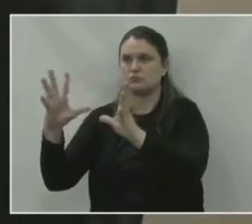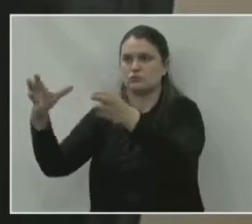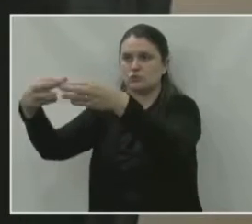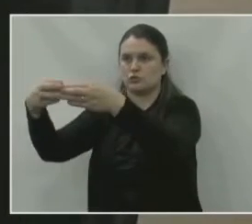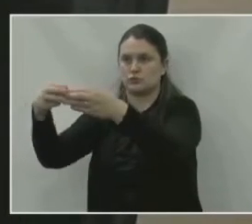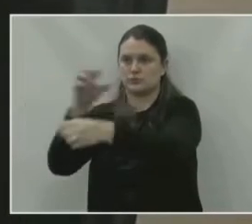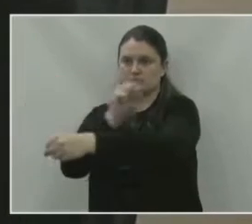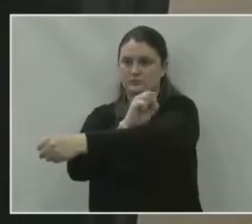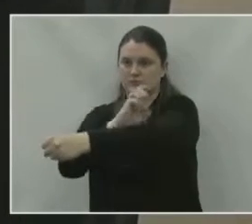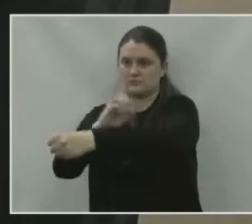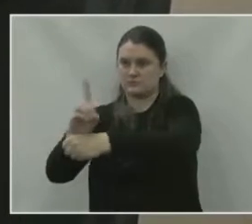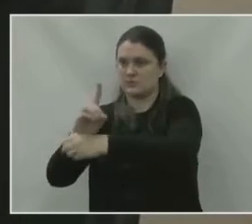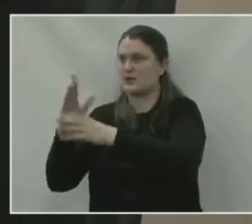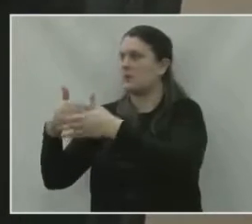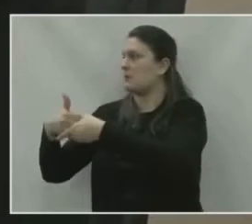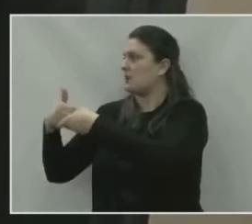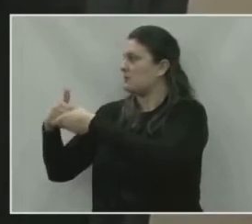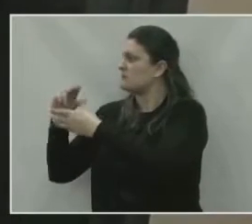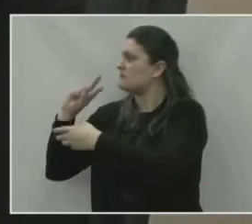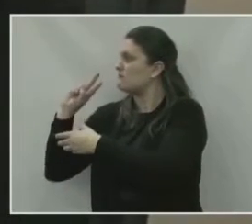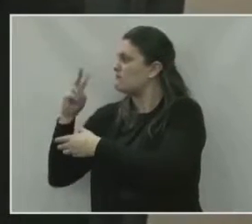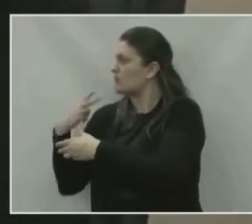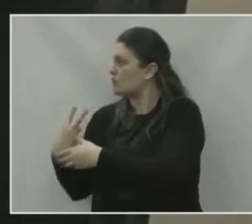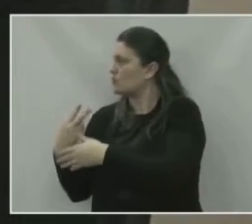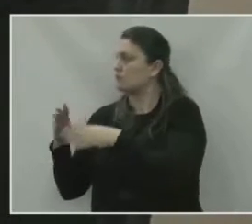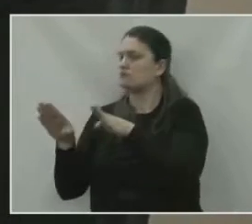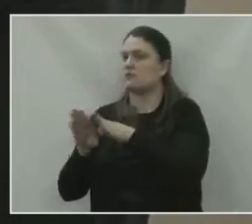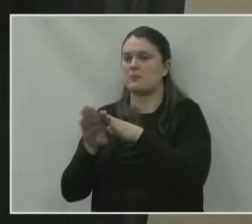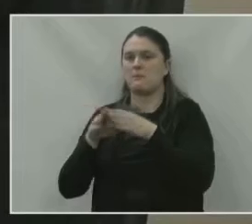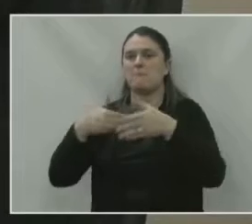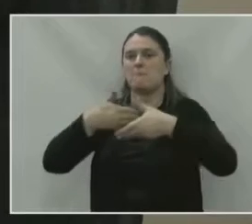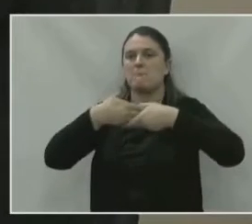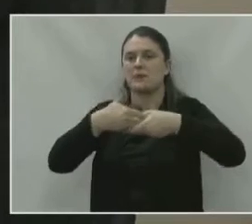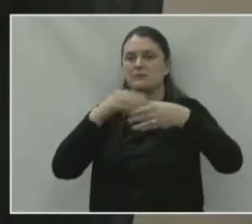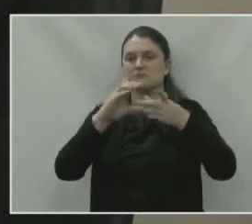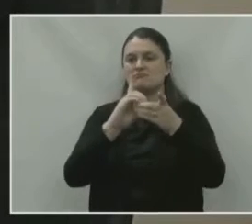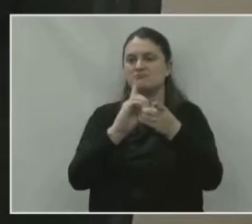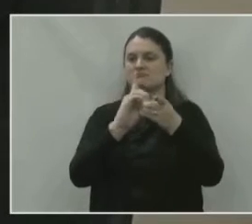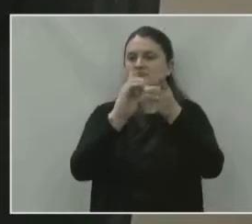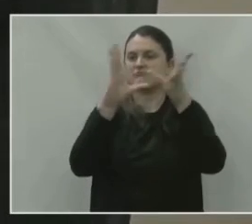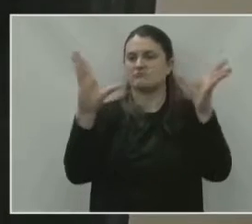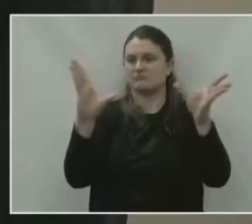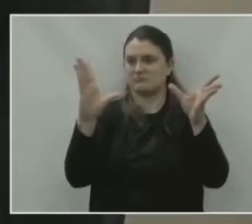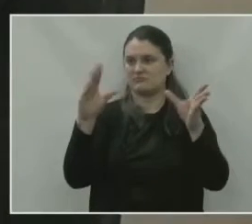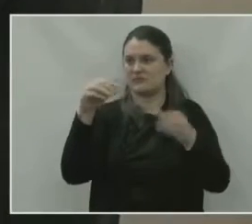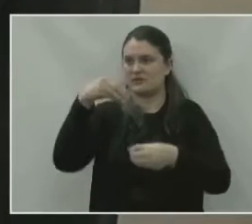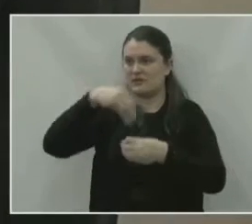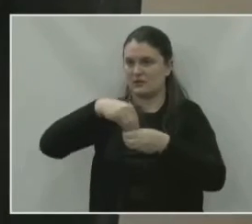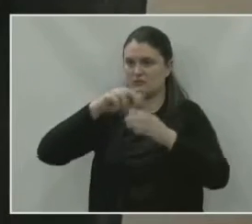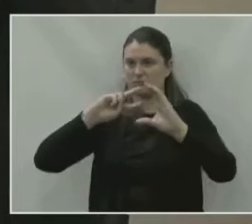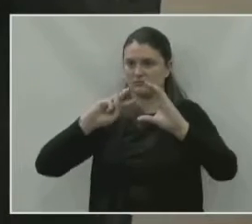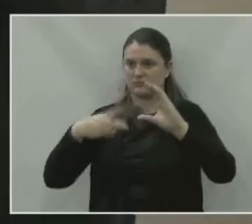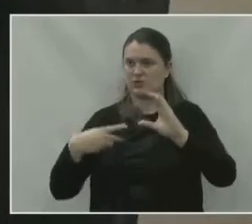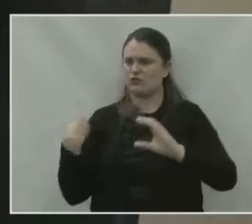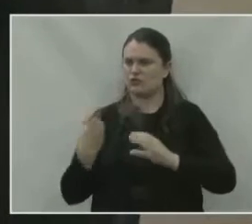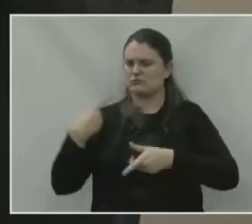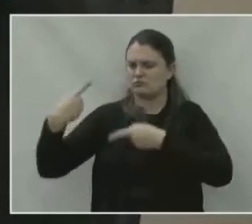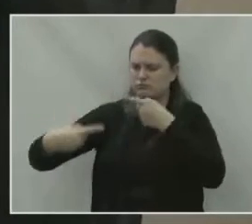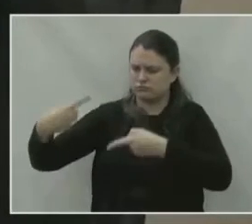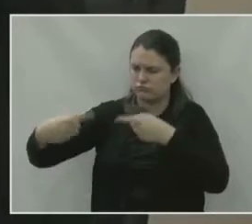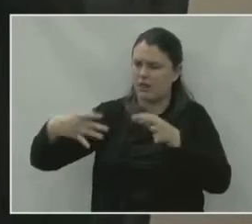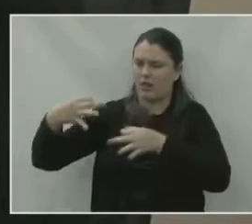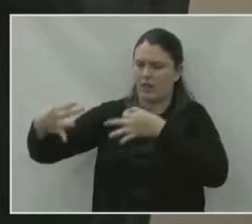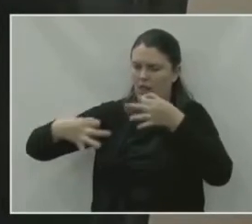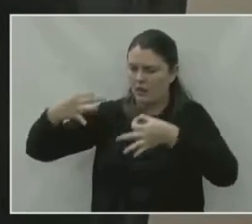se envolvem, parabéns a todos os vereadores, parabéns também à democracia que impera aqui nessa Casa de Leis. Nós discutimos, nós falamos,